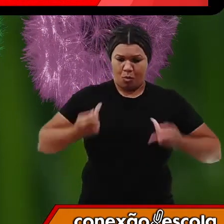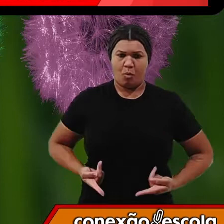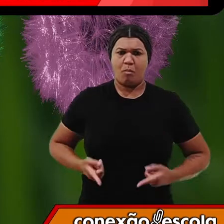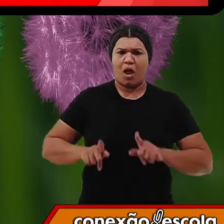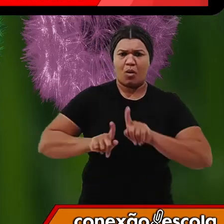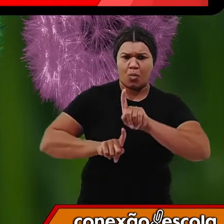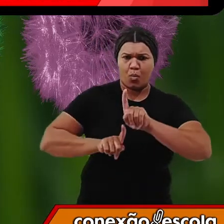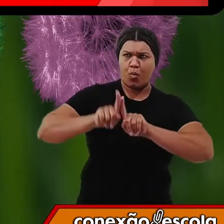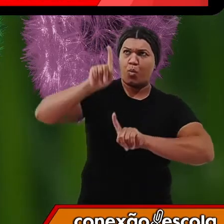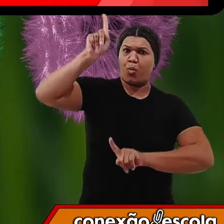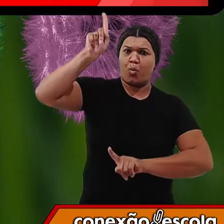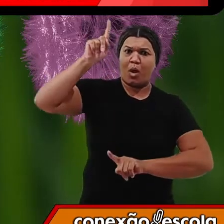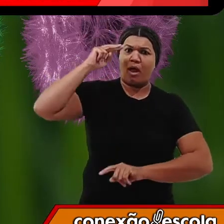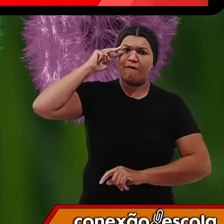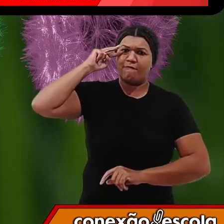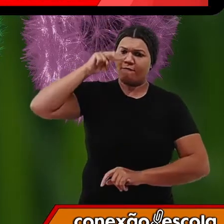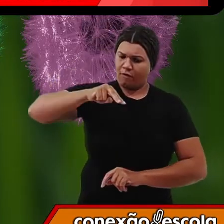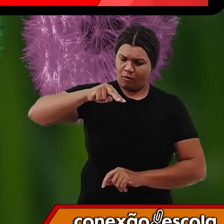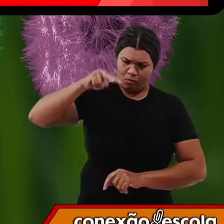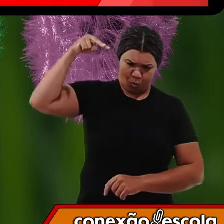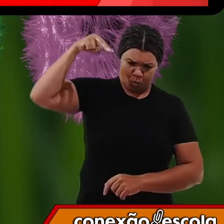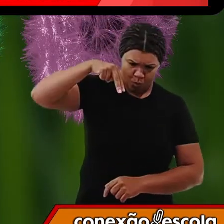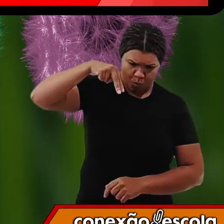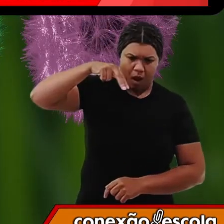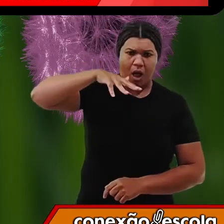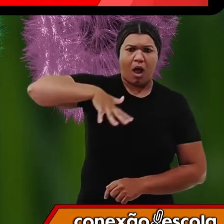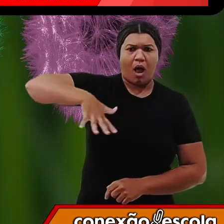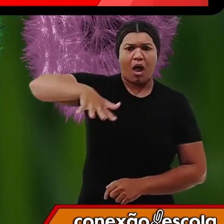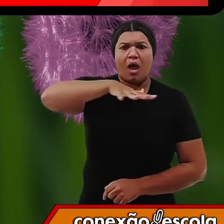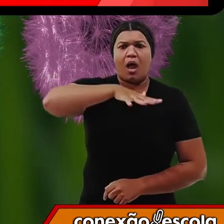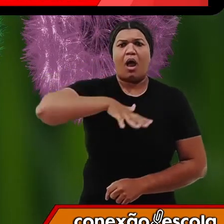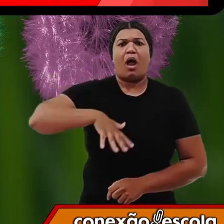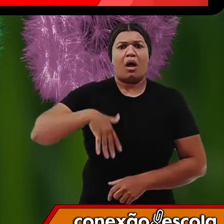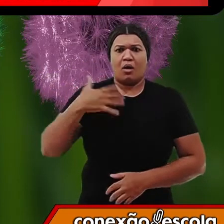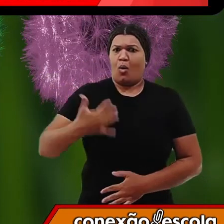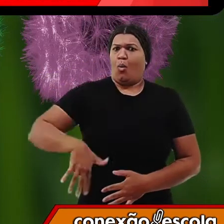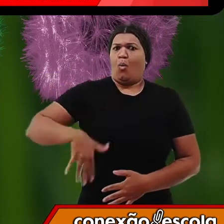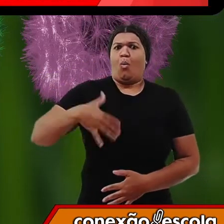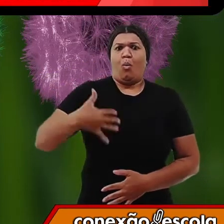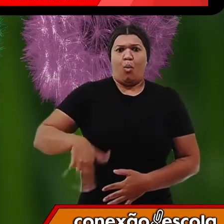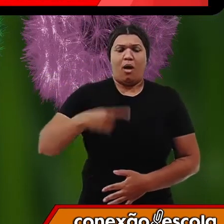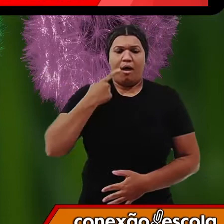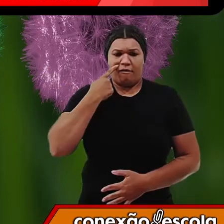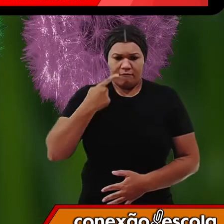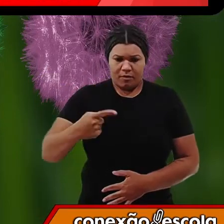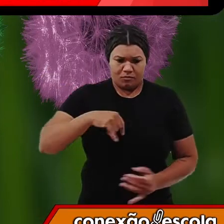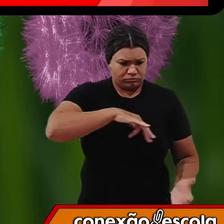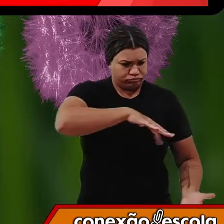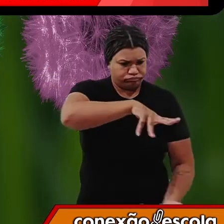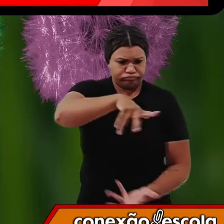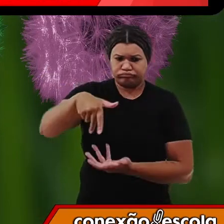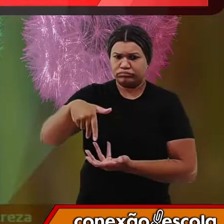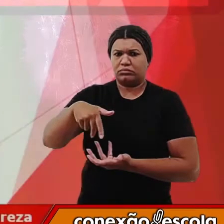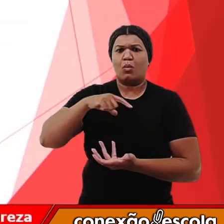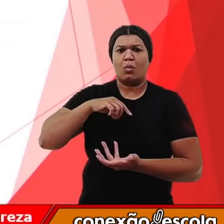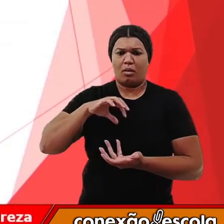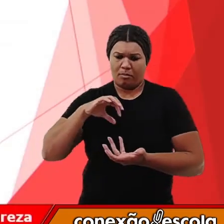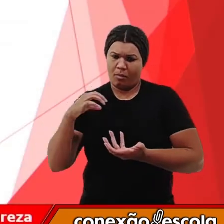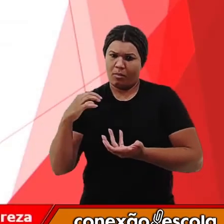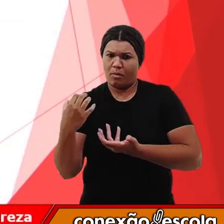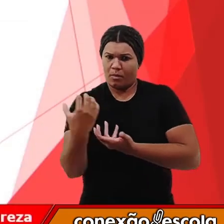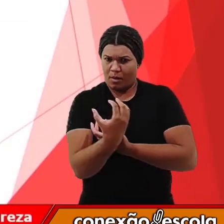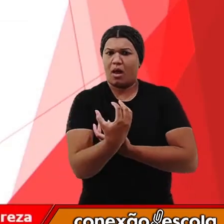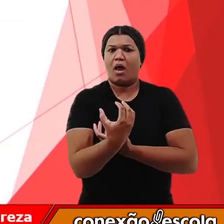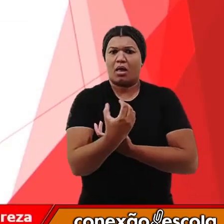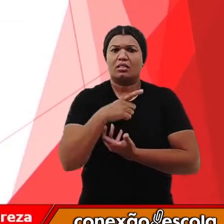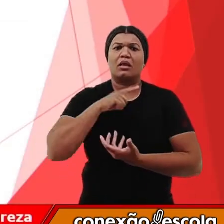oportunidade de vê-la por fora, observou-se que grande parte do planeta é composto por terra. Perdão,